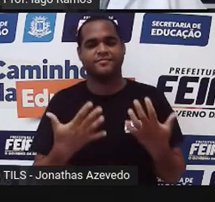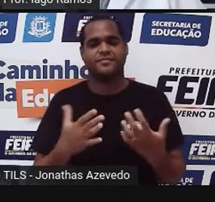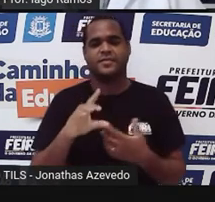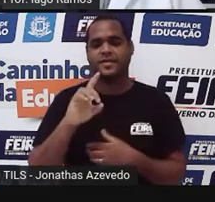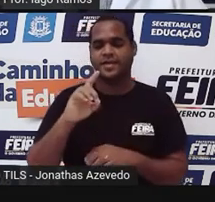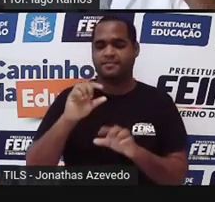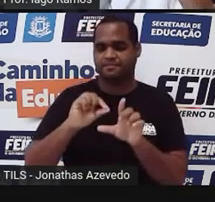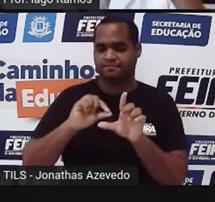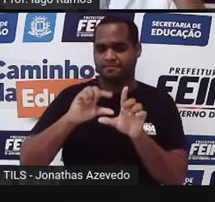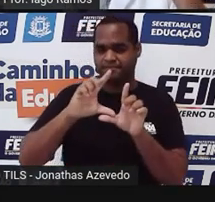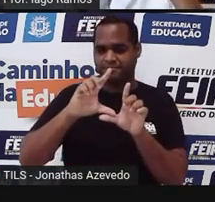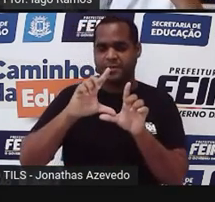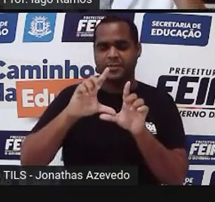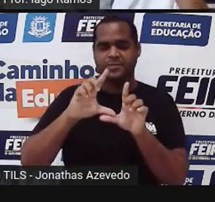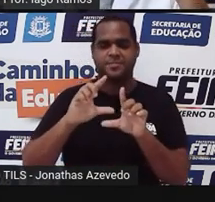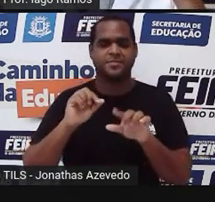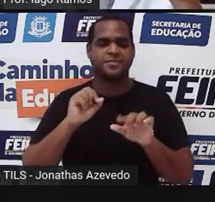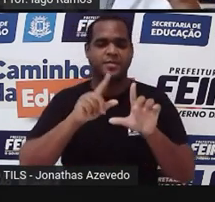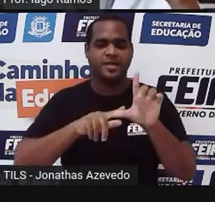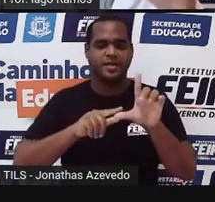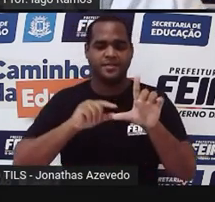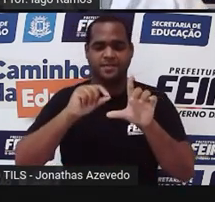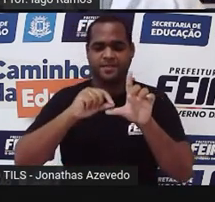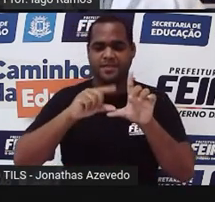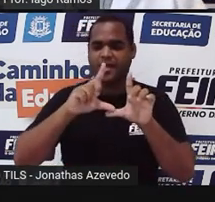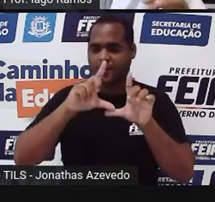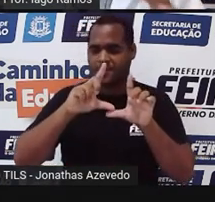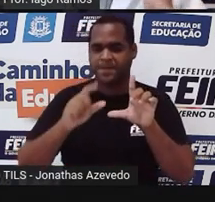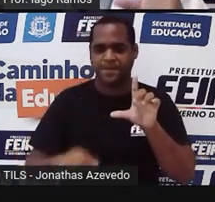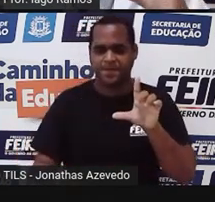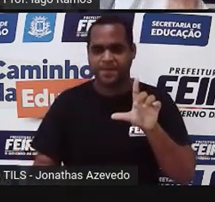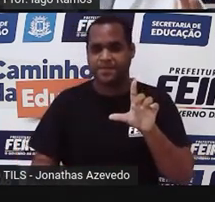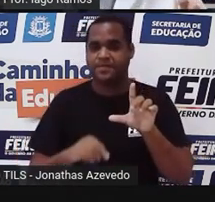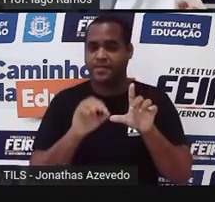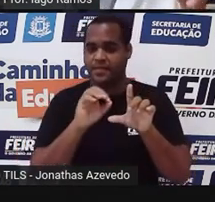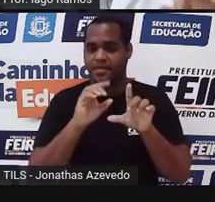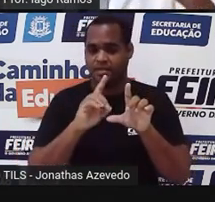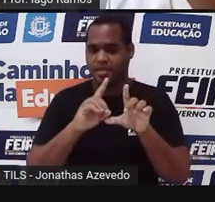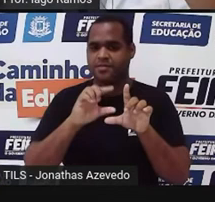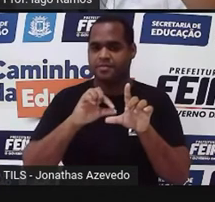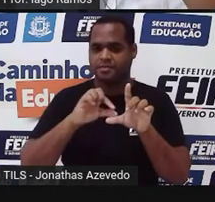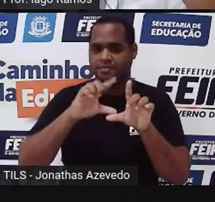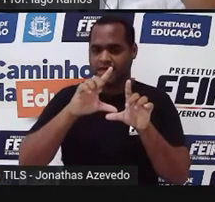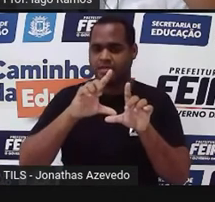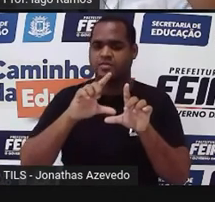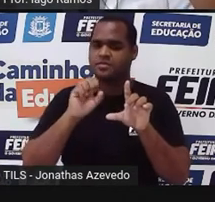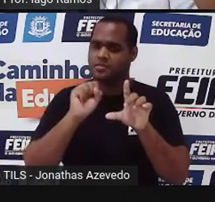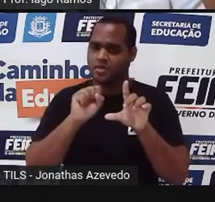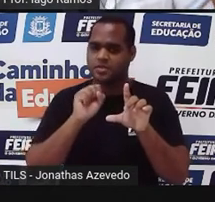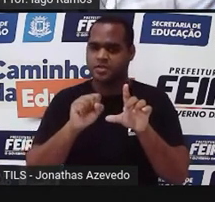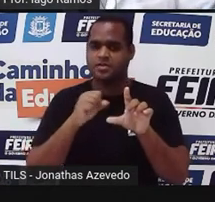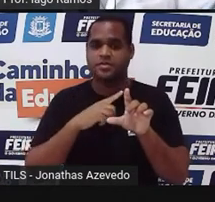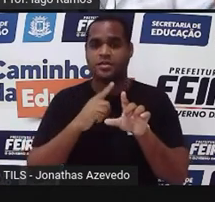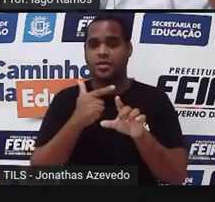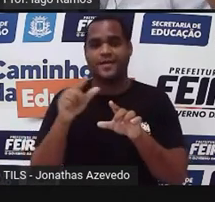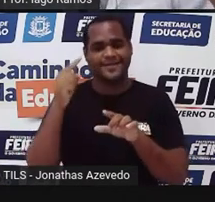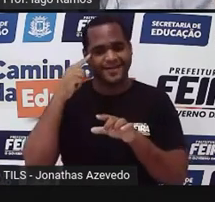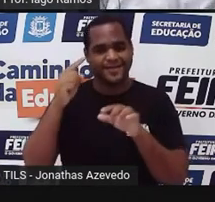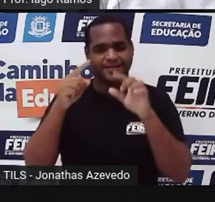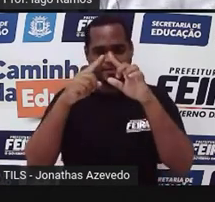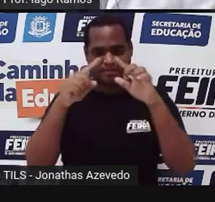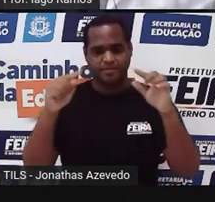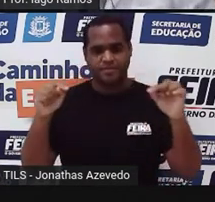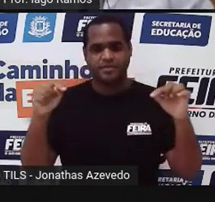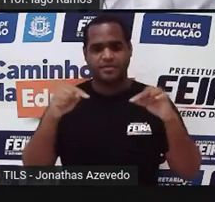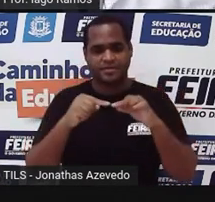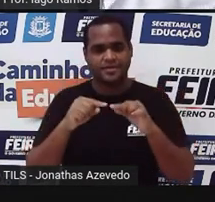Dzão aqui, o D maior, o D maiúsculo, pronto. É a diagonal maior. Geralmente, a diagonal maior do losango é a